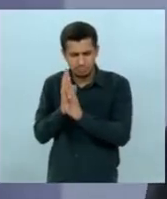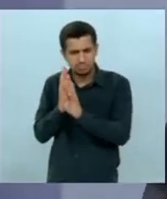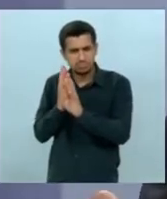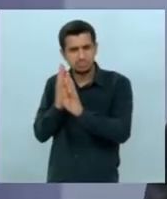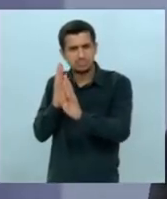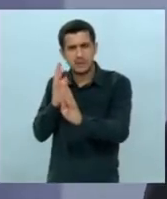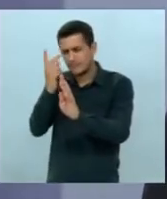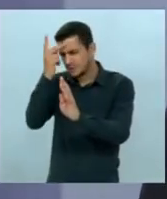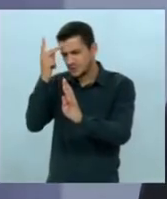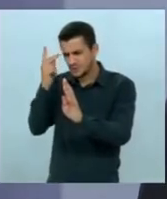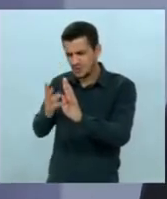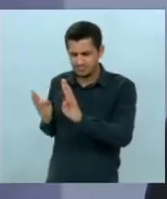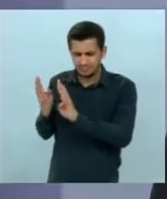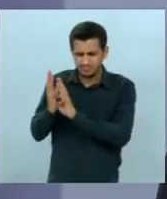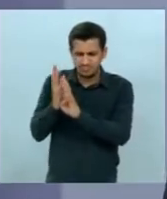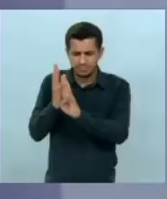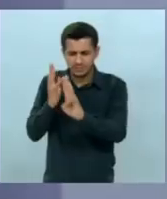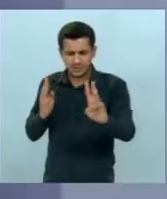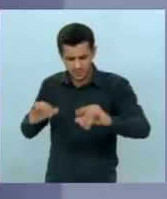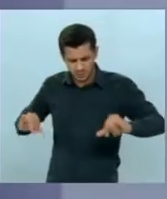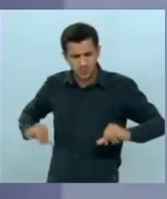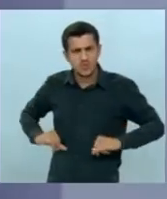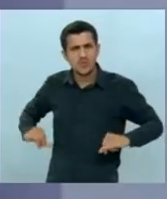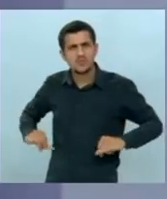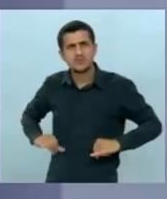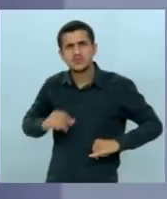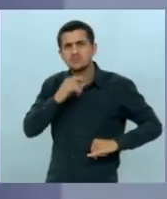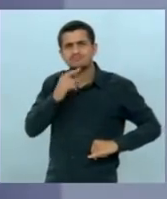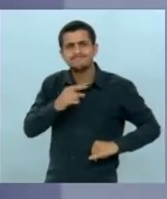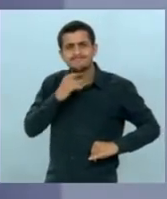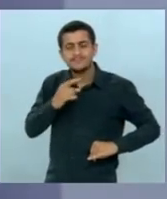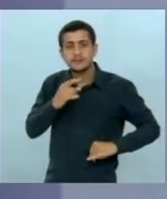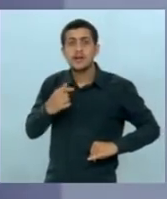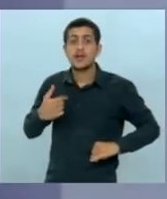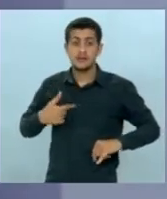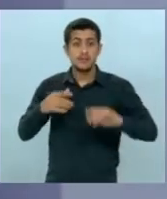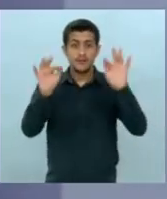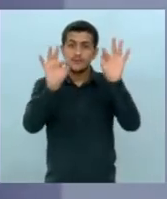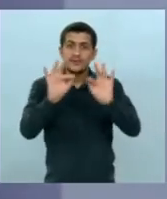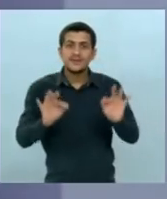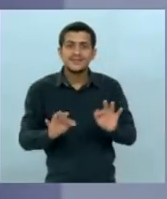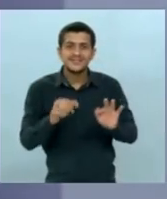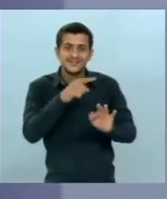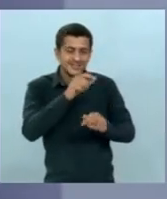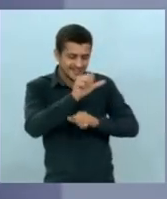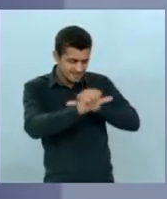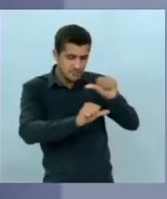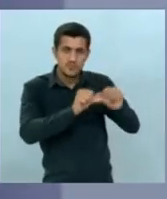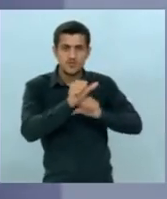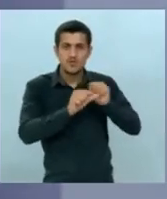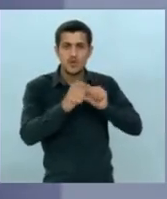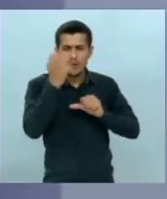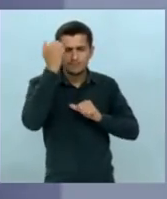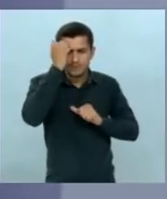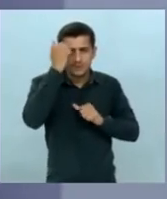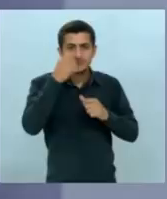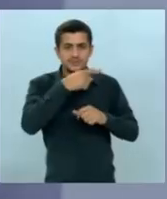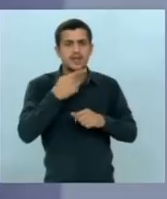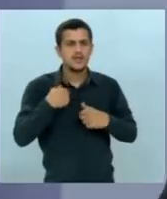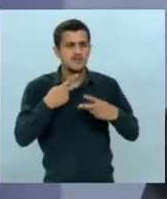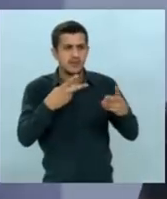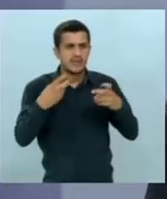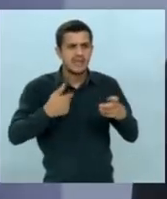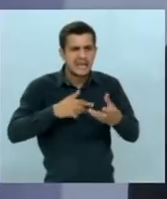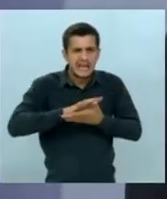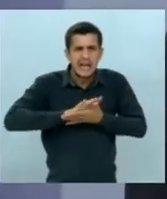uma enormidade de pessoas que estavam sofrendo e eu fico muito contente de ver que você mudou de posição porque eu vi você falando eu